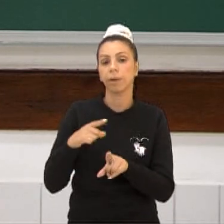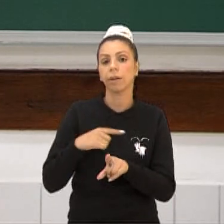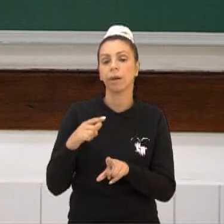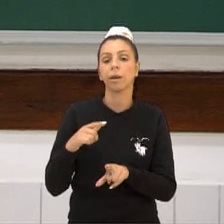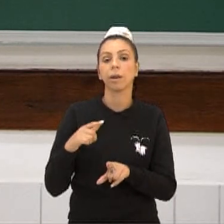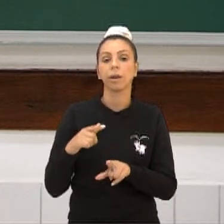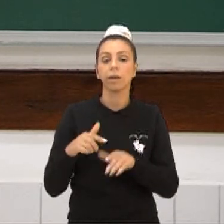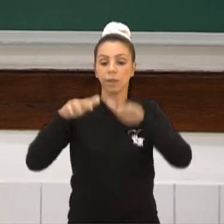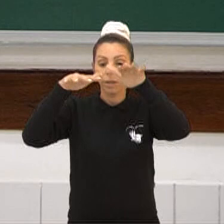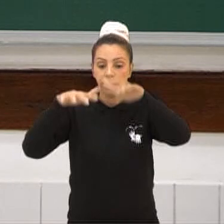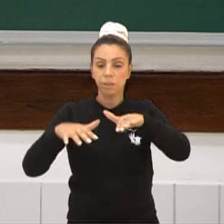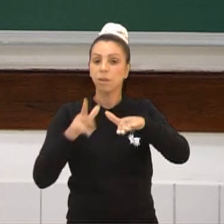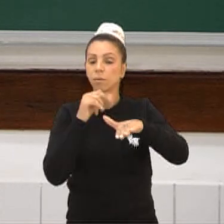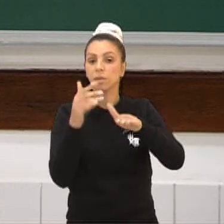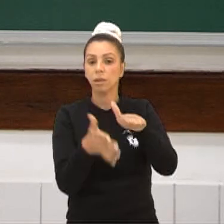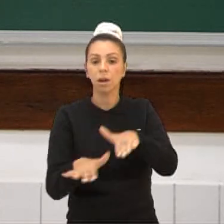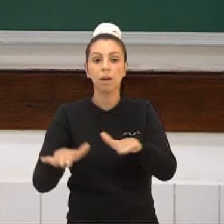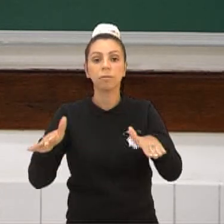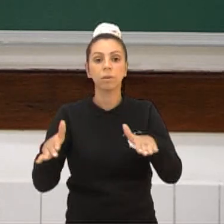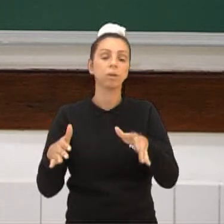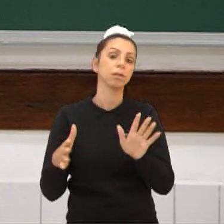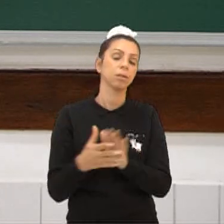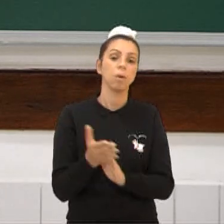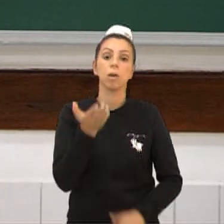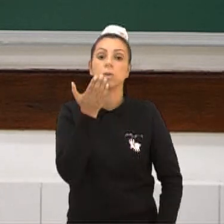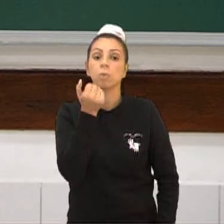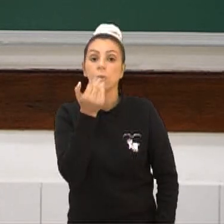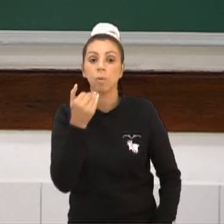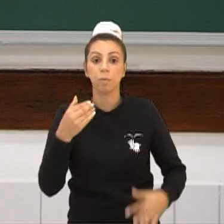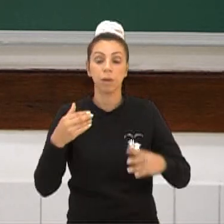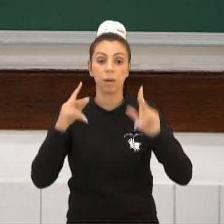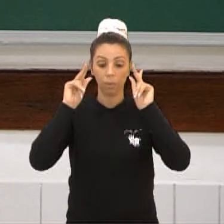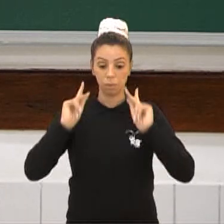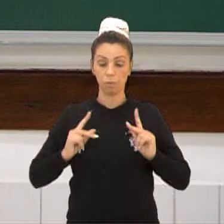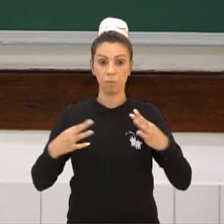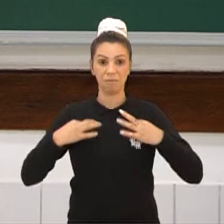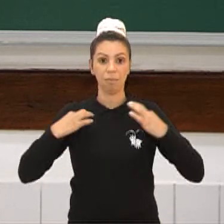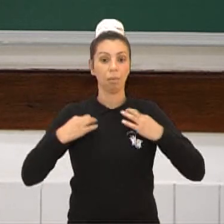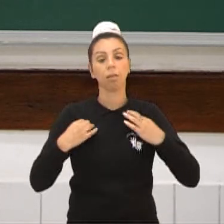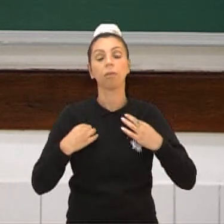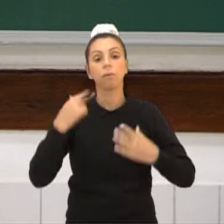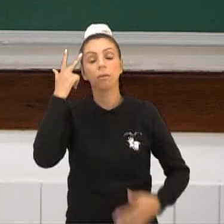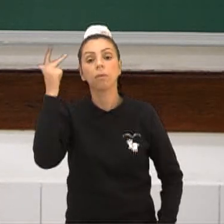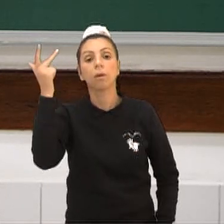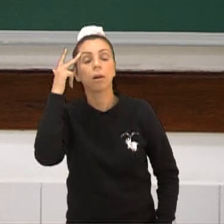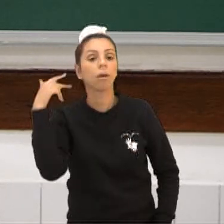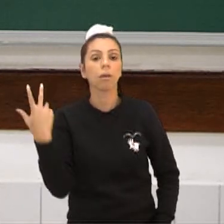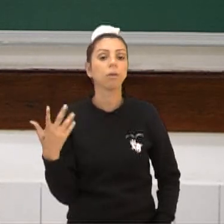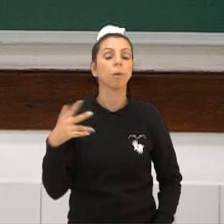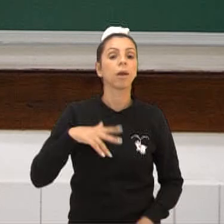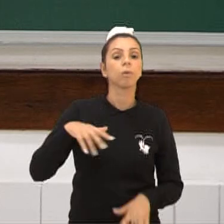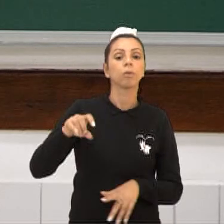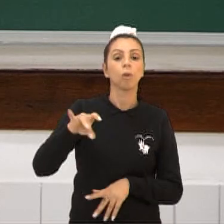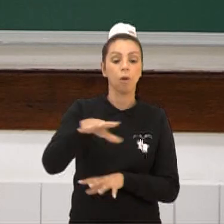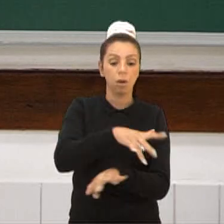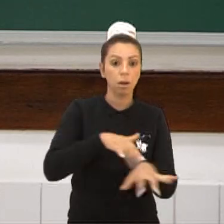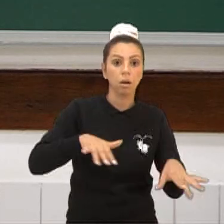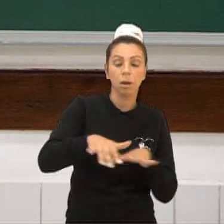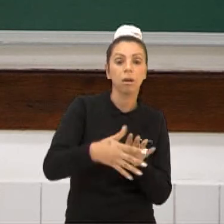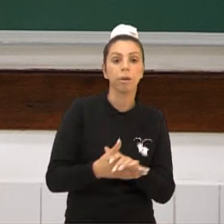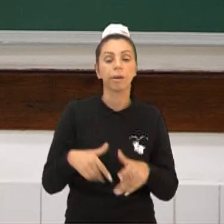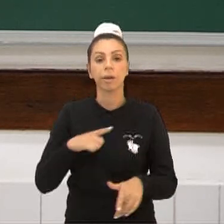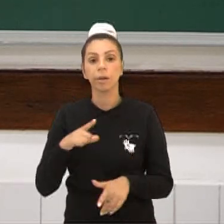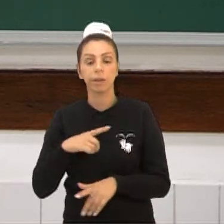sobre a água, eles eram muito ferozes. E eles comiam carne humana como alimentação normal, eles não usavam como cerimonial. Mas eles normalmente